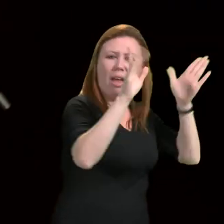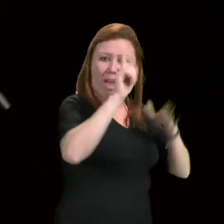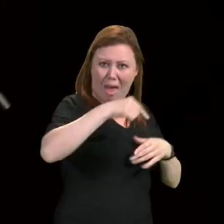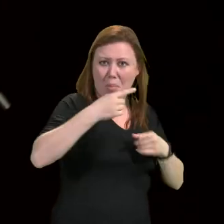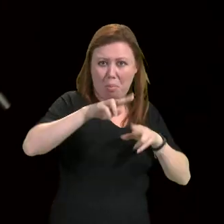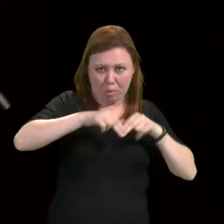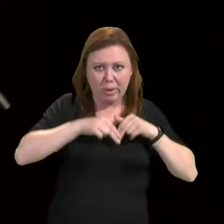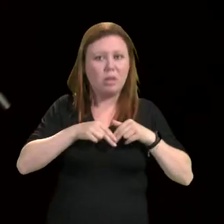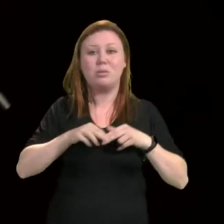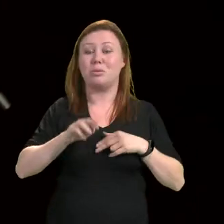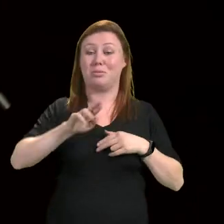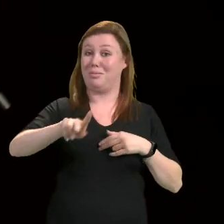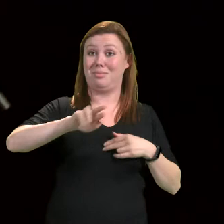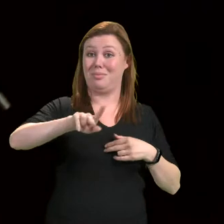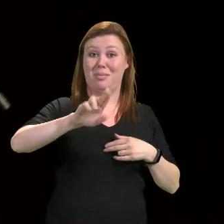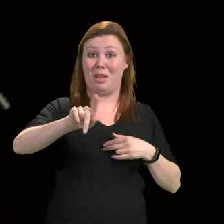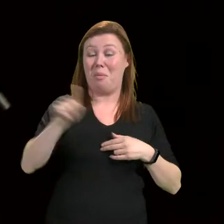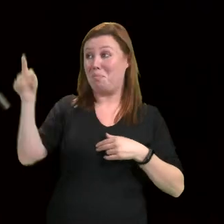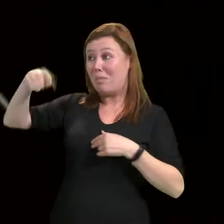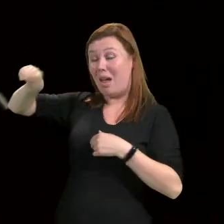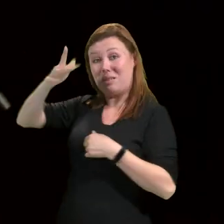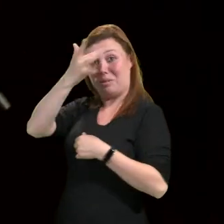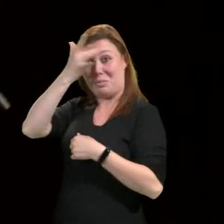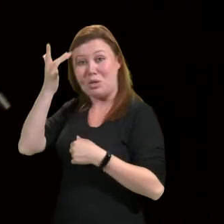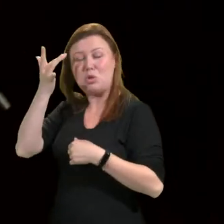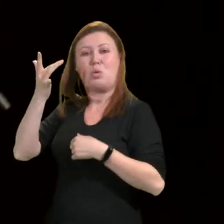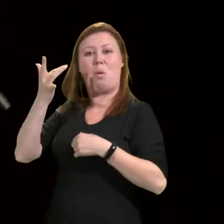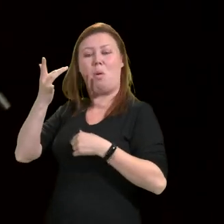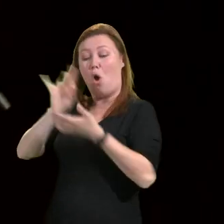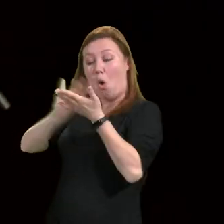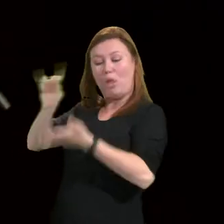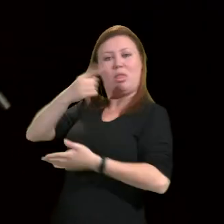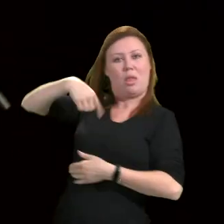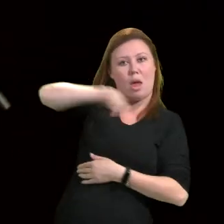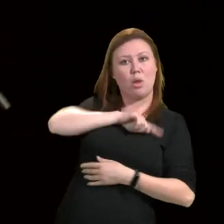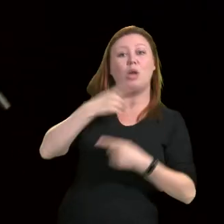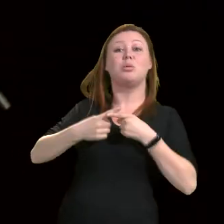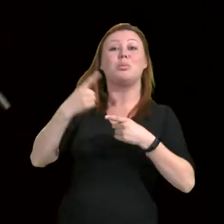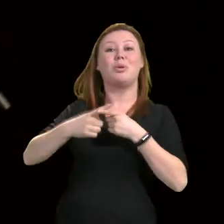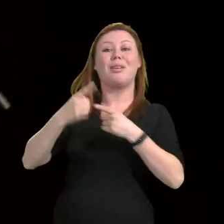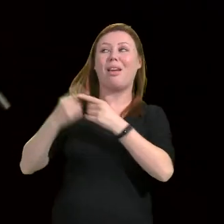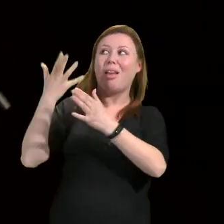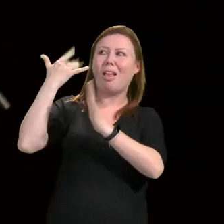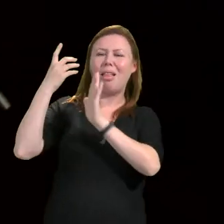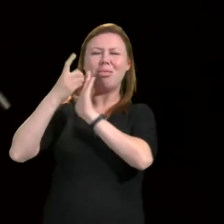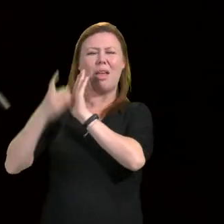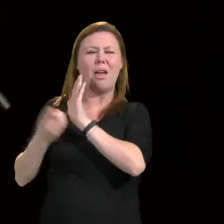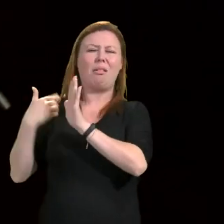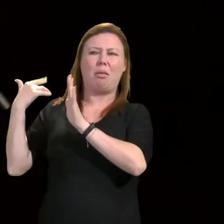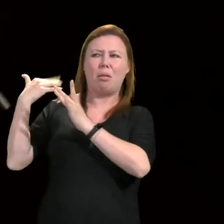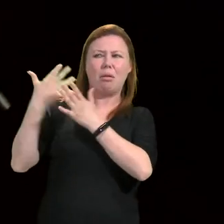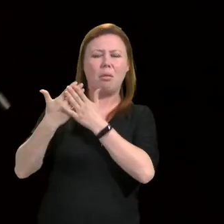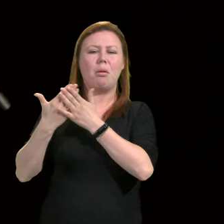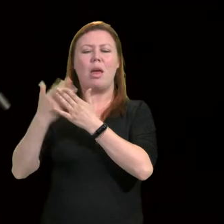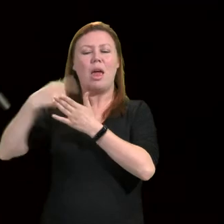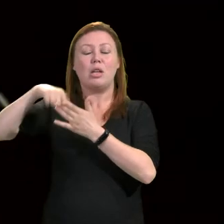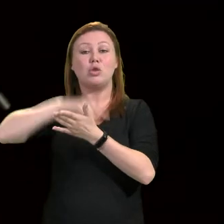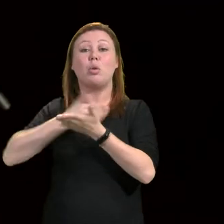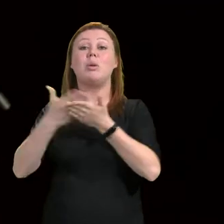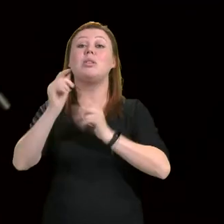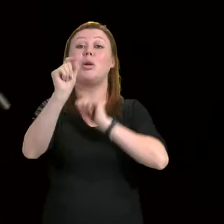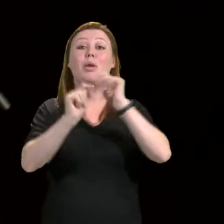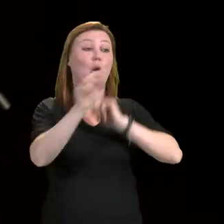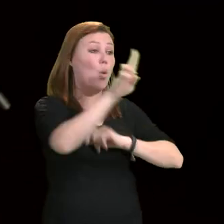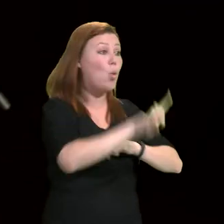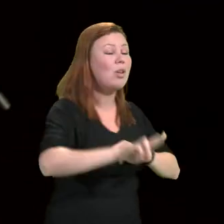também pelo fato de, na última década e meia, as universidades desse país terem se